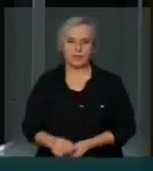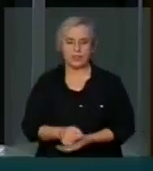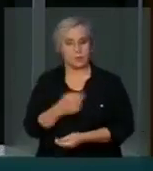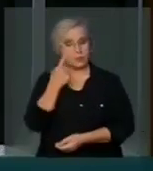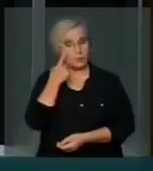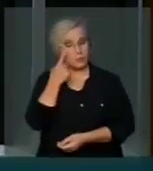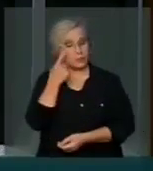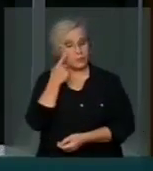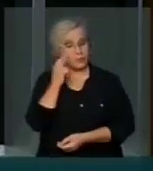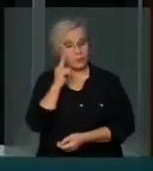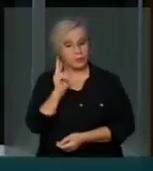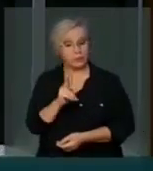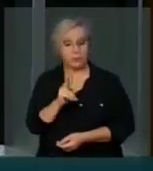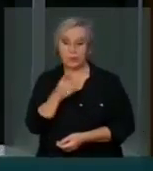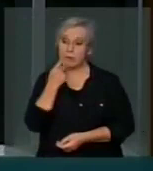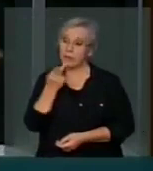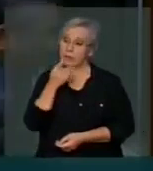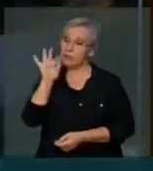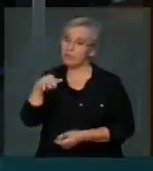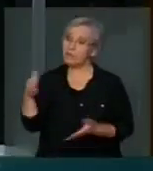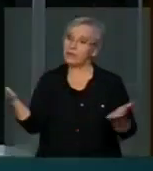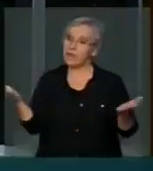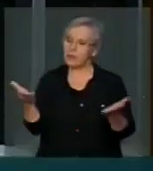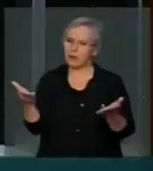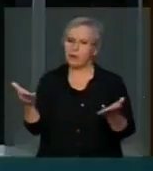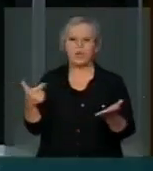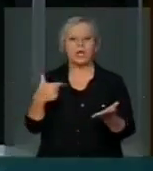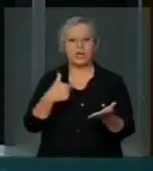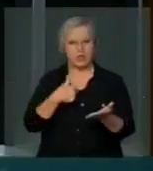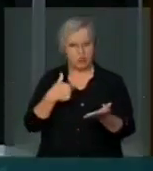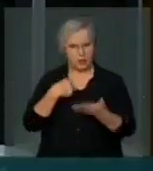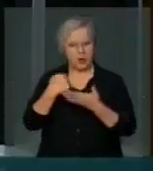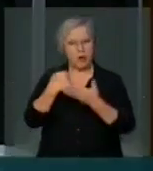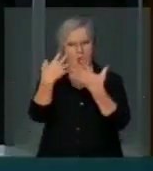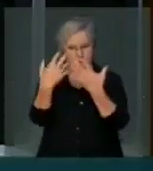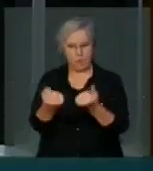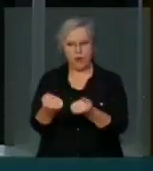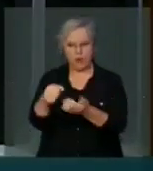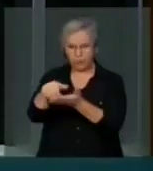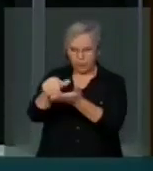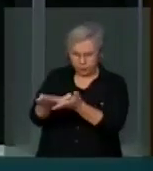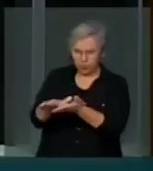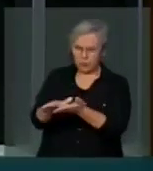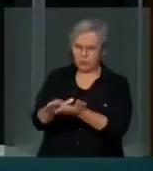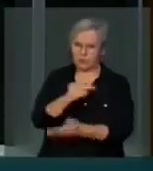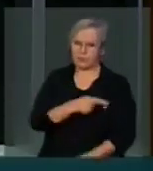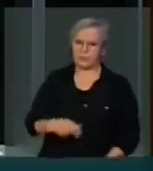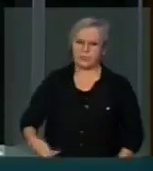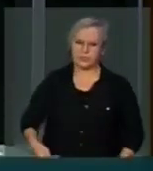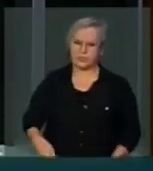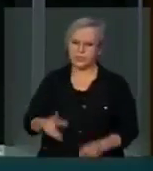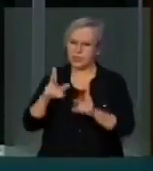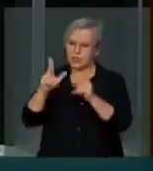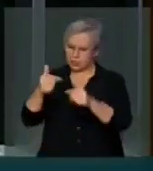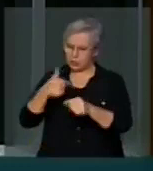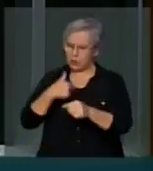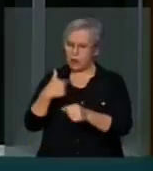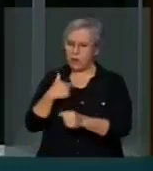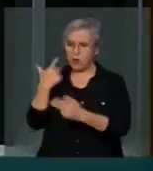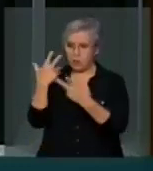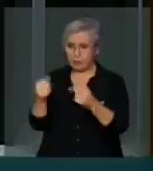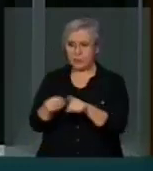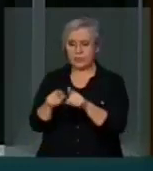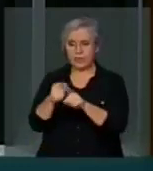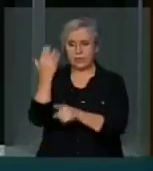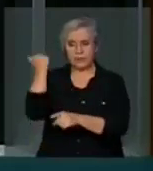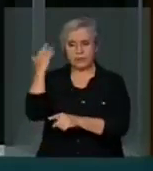Eu quero aqui, Sr. Presidente, finalizar dizendo que sou, sim, a favor do impeachment. Assim como foi a favor do impeachment do ex-presidente